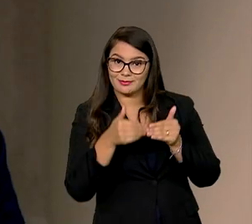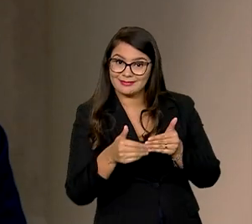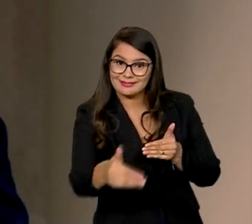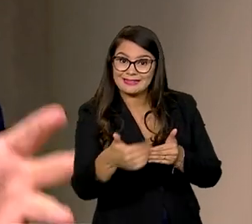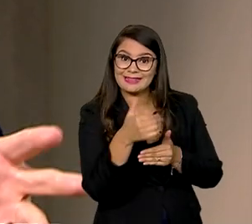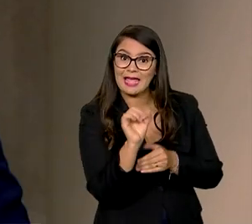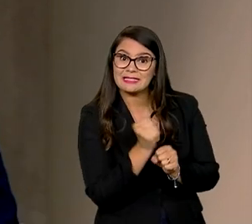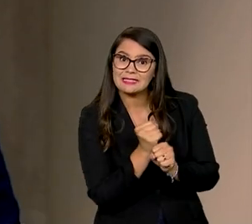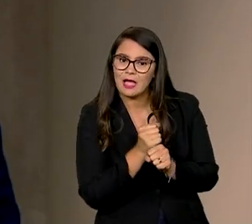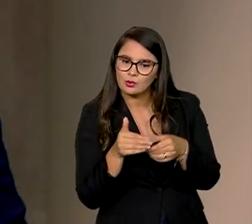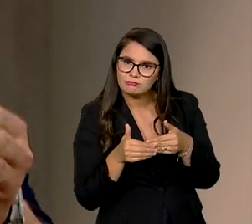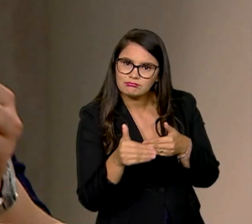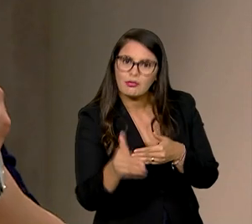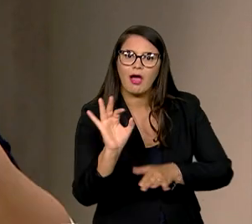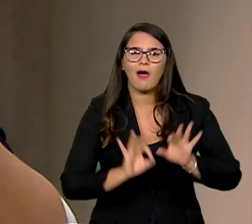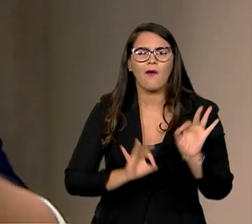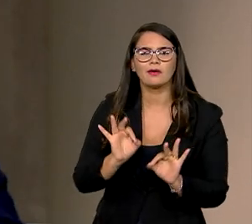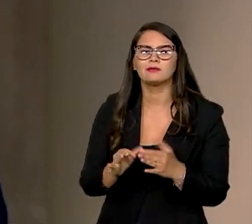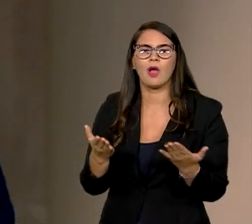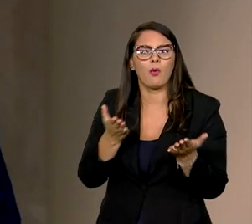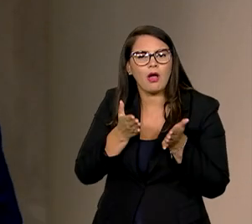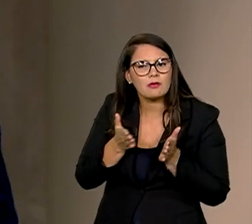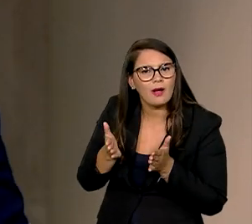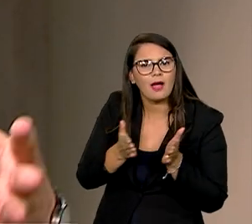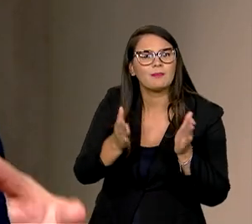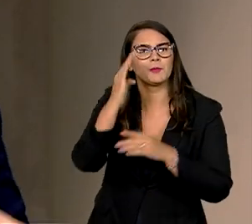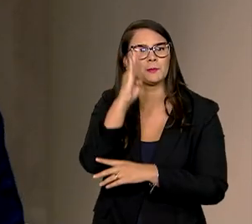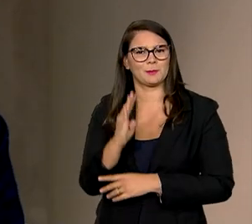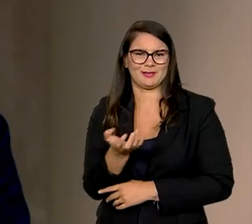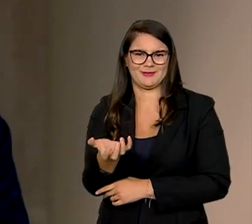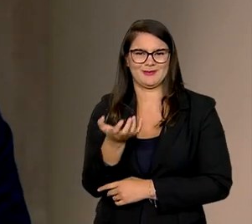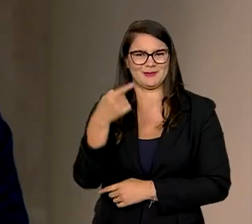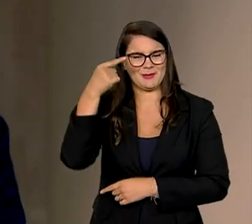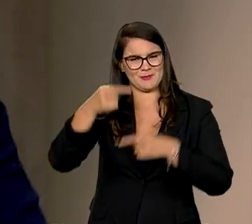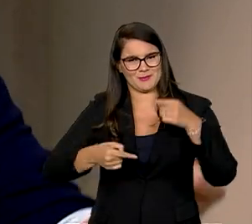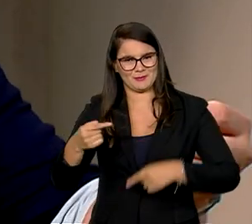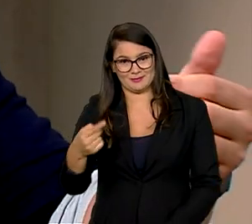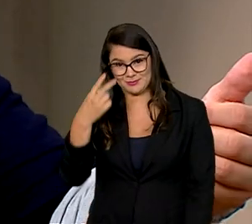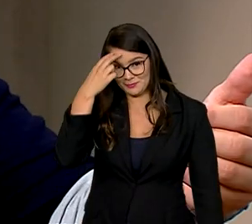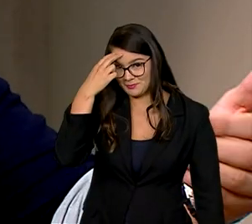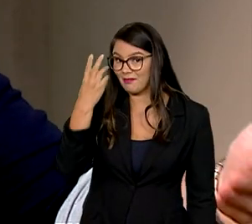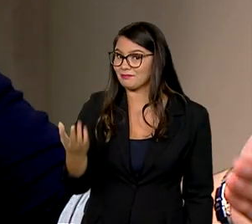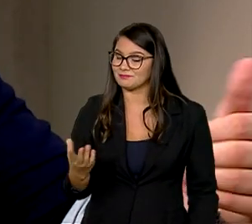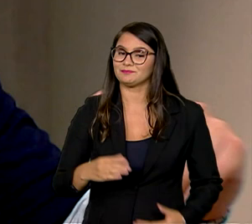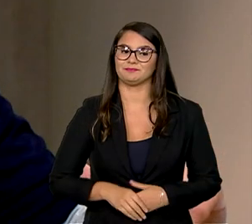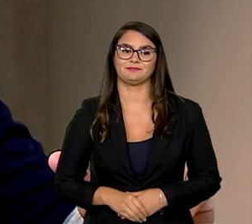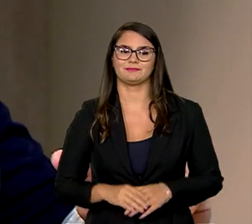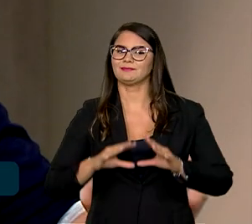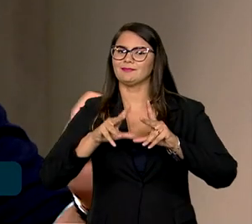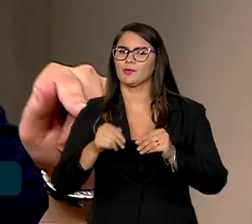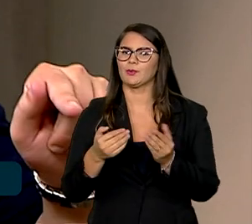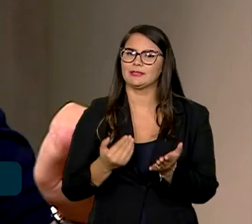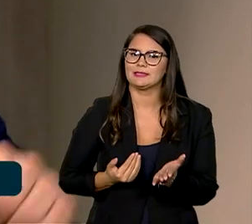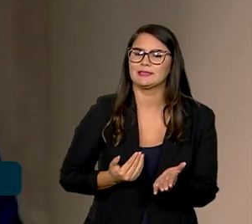10 anos, para que a gente possa planejar qual é a direção que o país quer seguir para a política cultural. E todas as